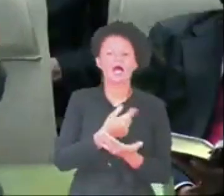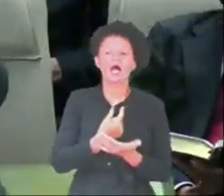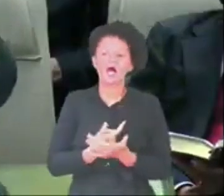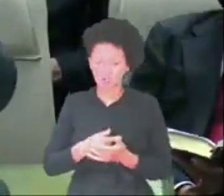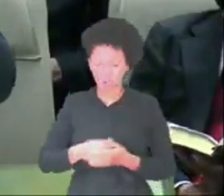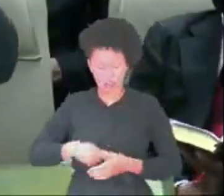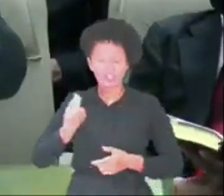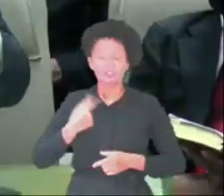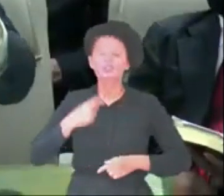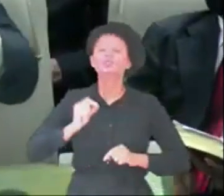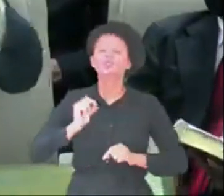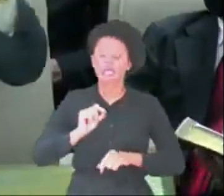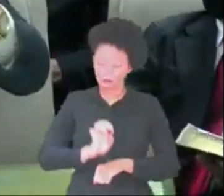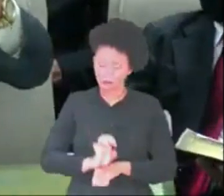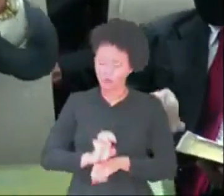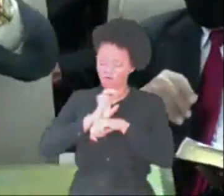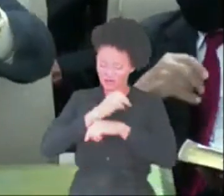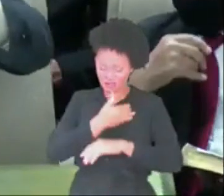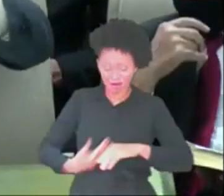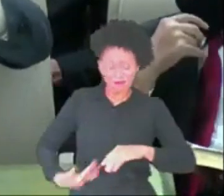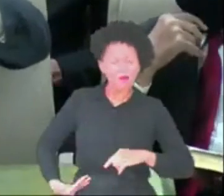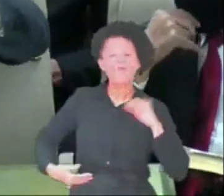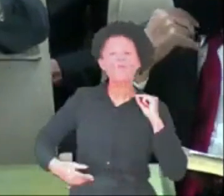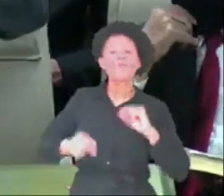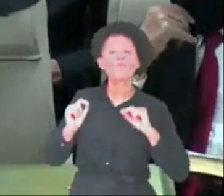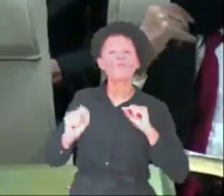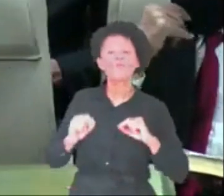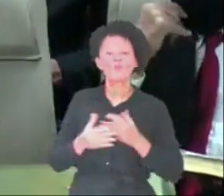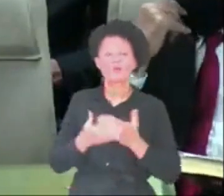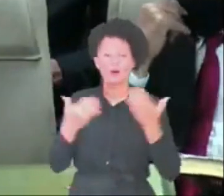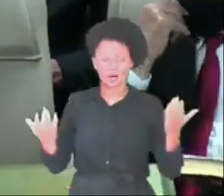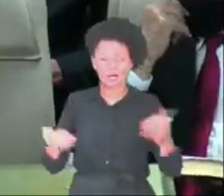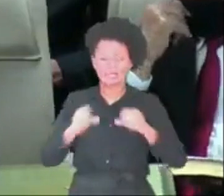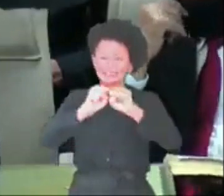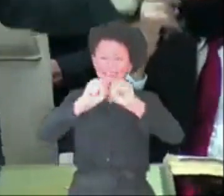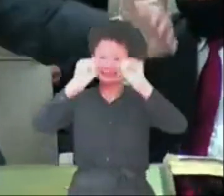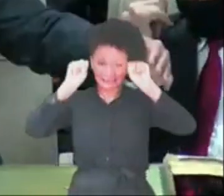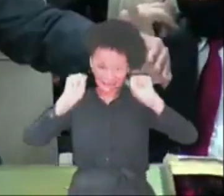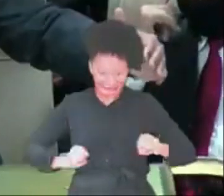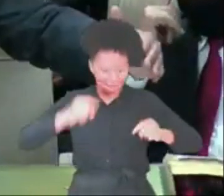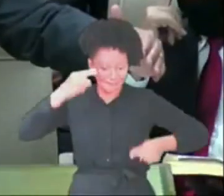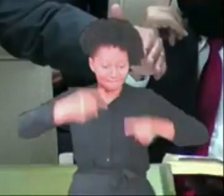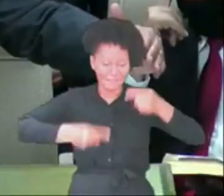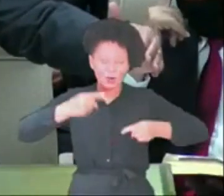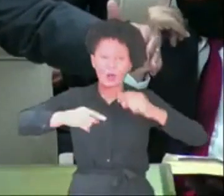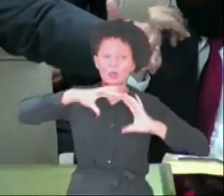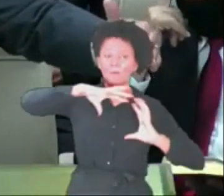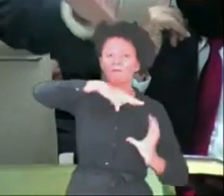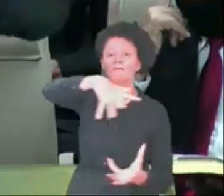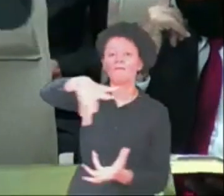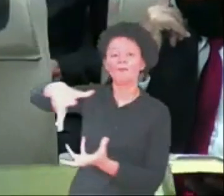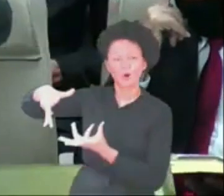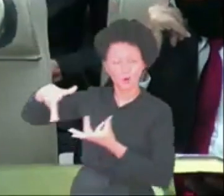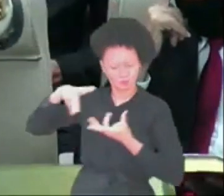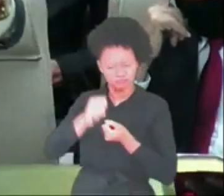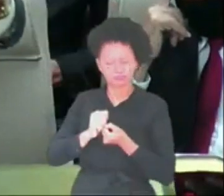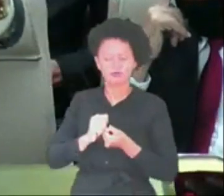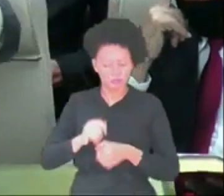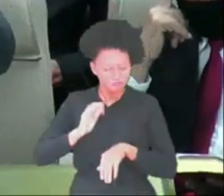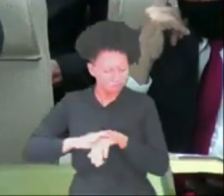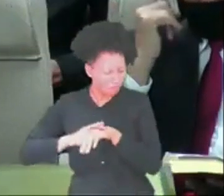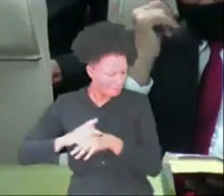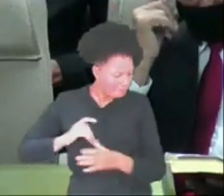falo o estado, entendam bem. O estado é o sistema político mundial. Que paga.